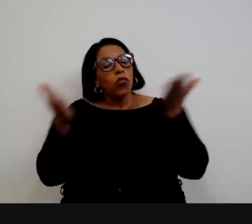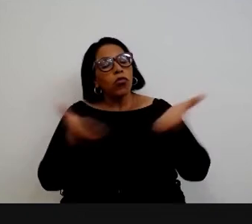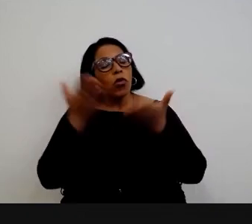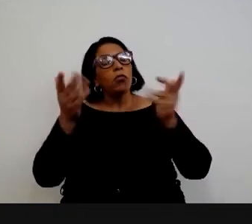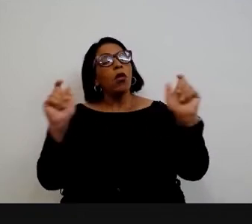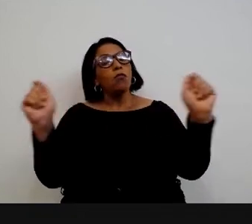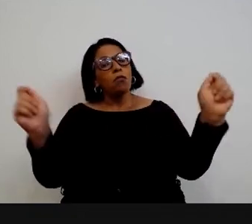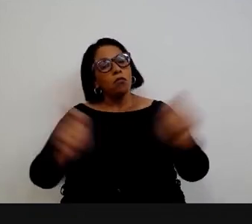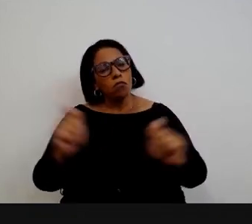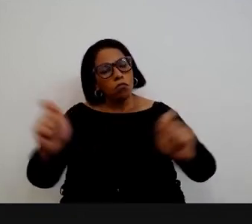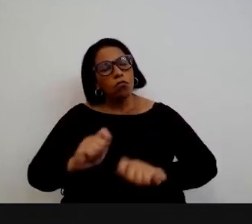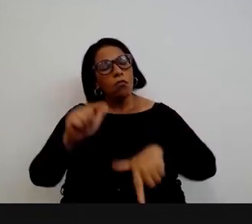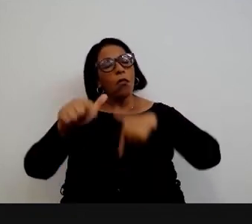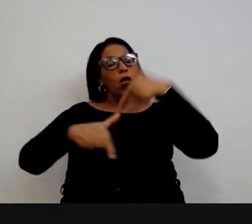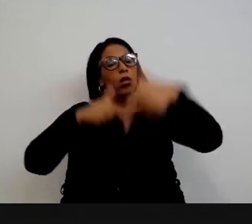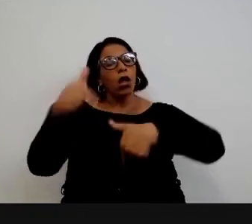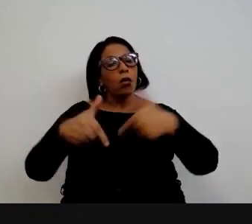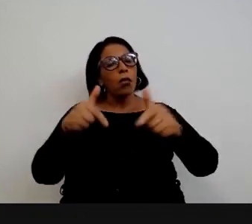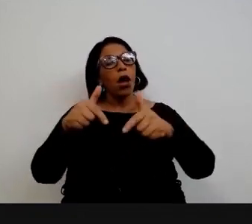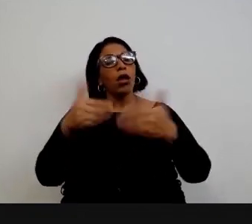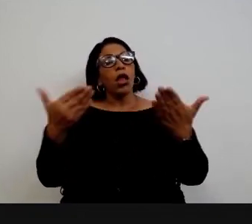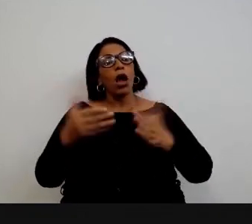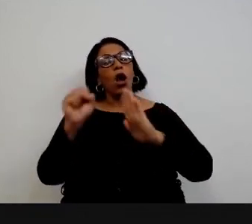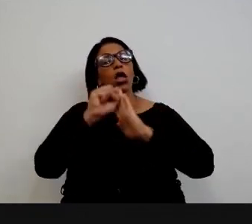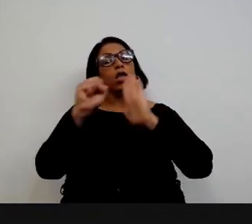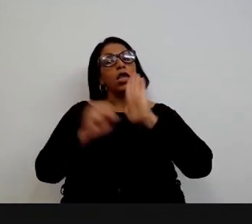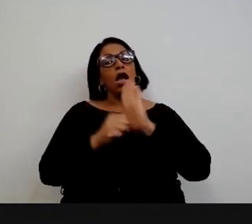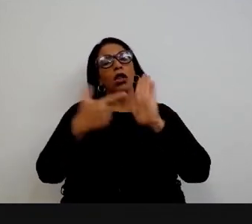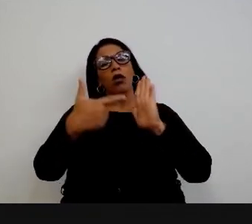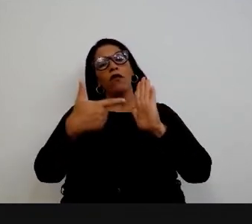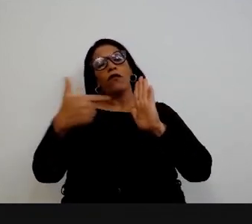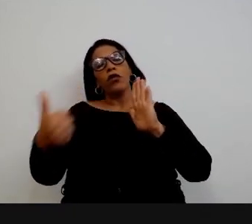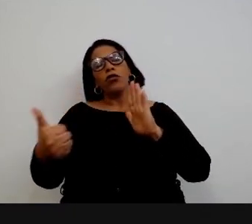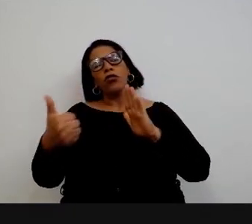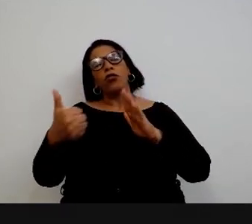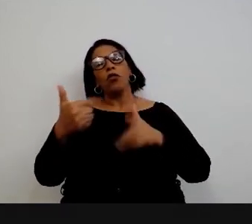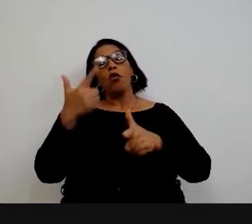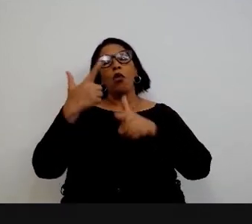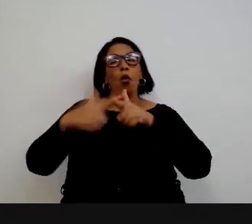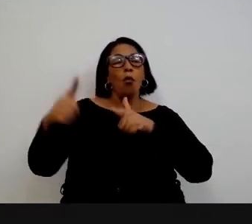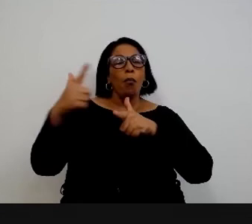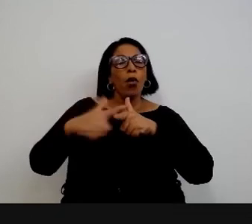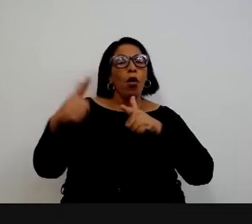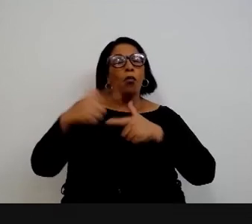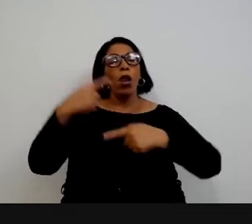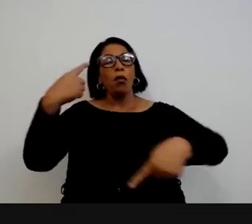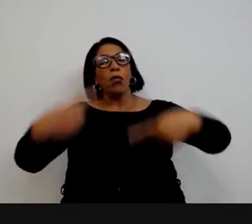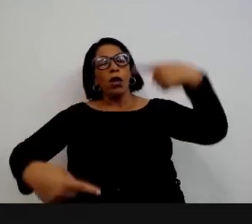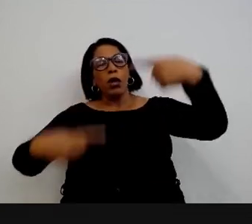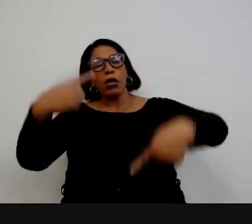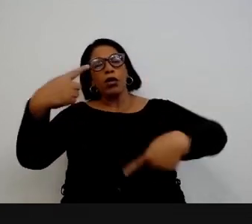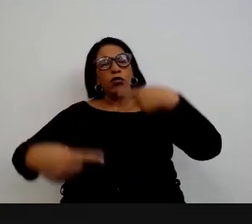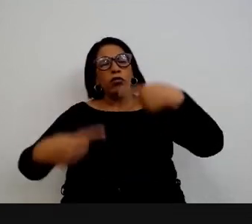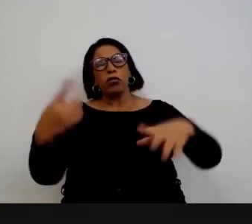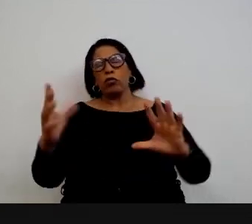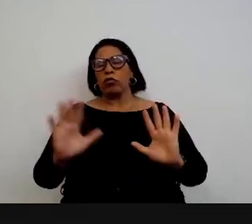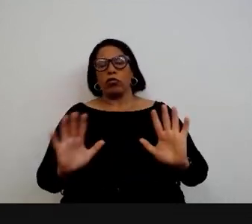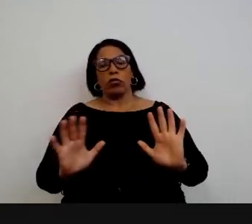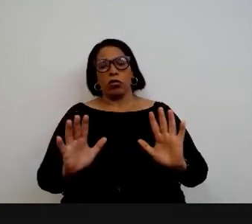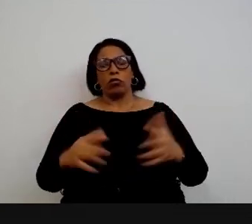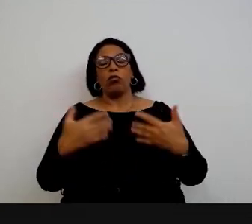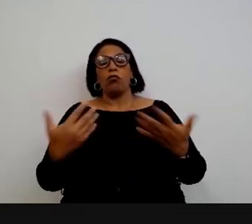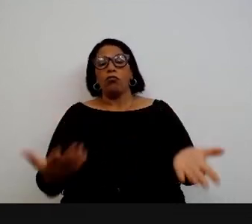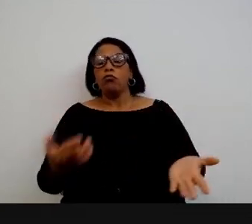competências e habilidades em um século 21 tão eivado de conflitos e discussões estéreis